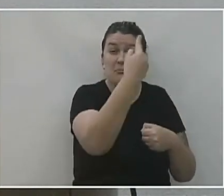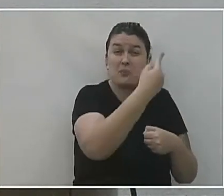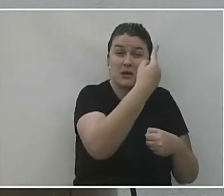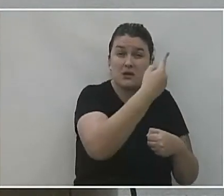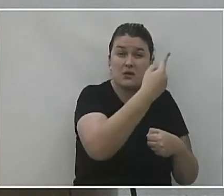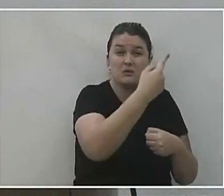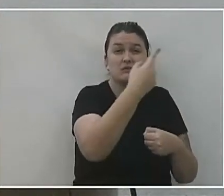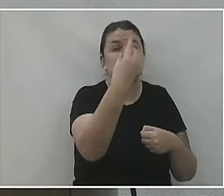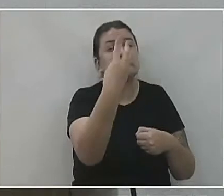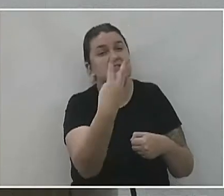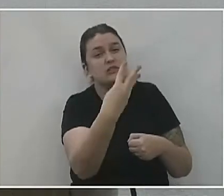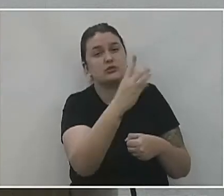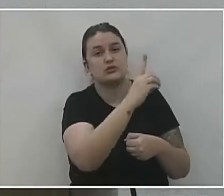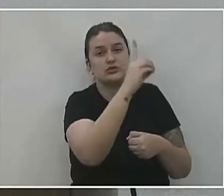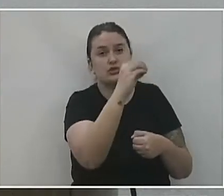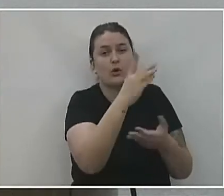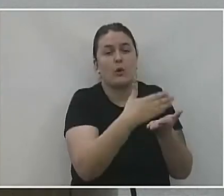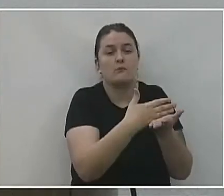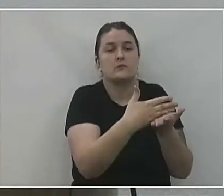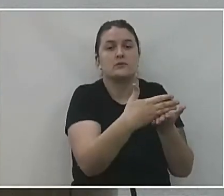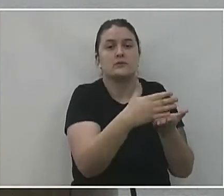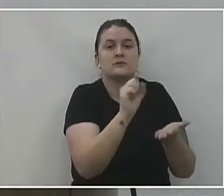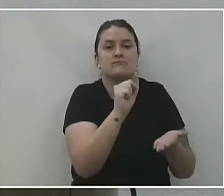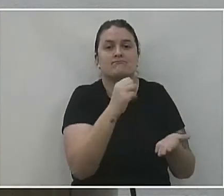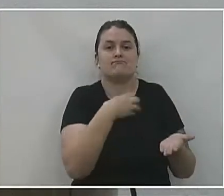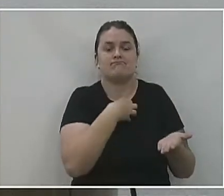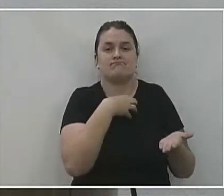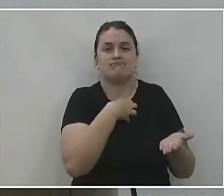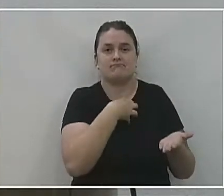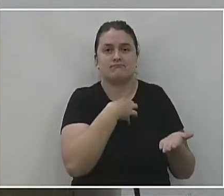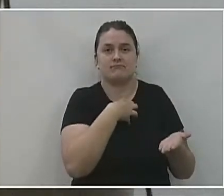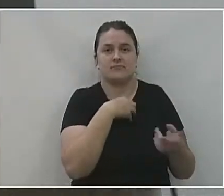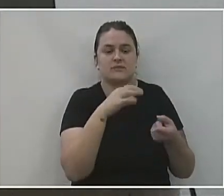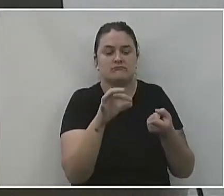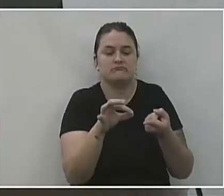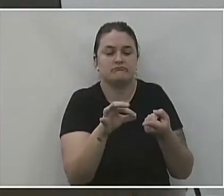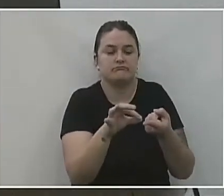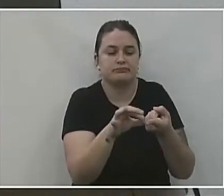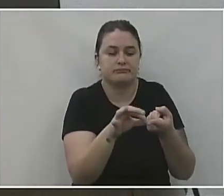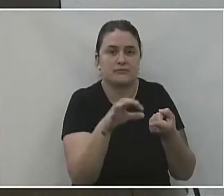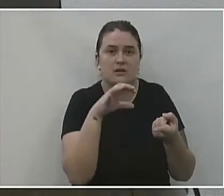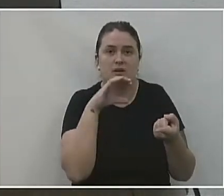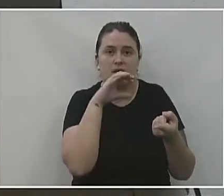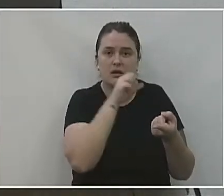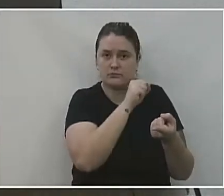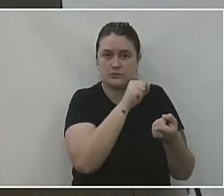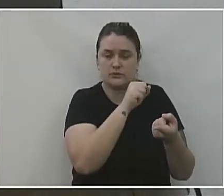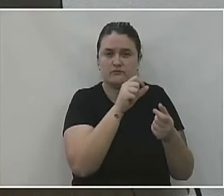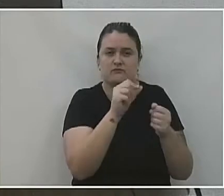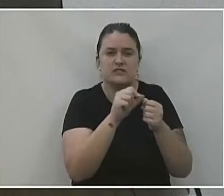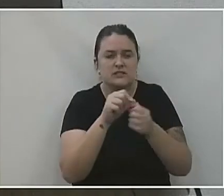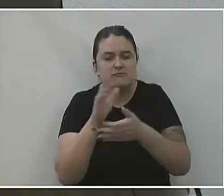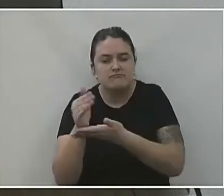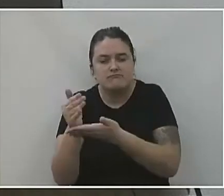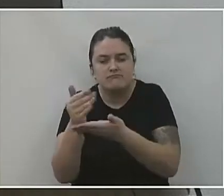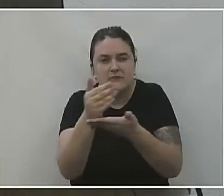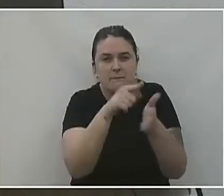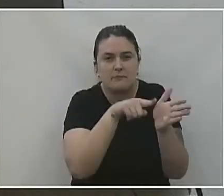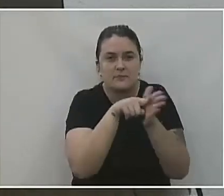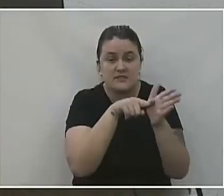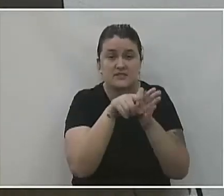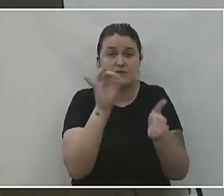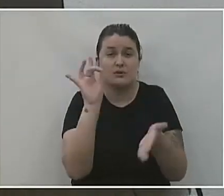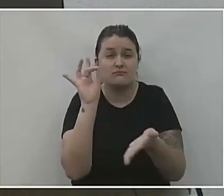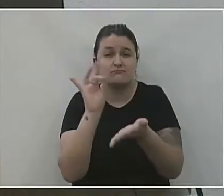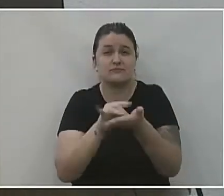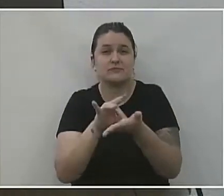terceiro dia do início do sintoma. a testagem rápida essa que foi feita como mapeamento ela só é